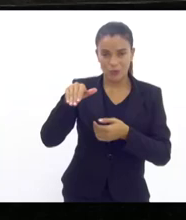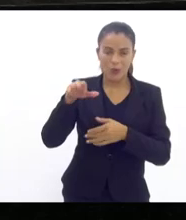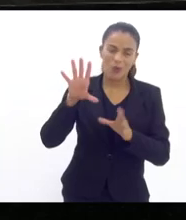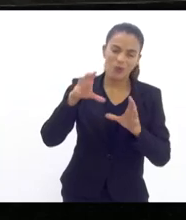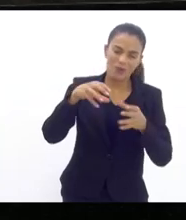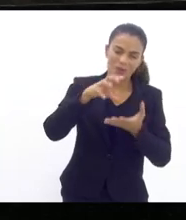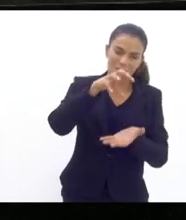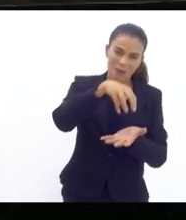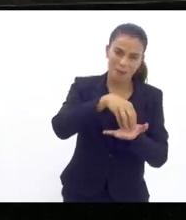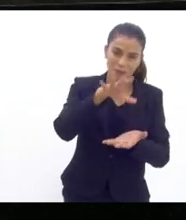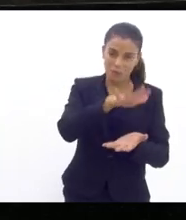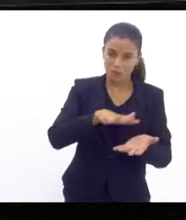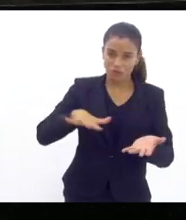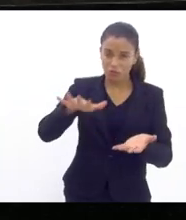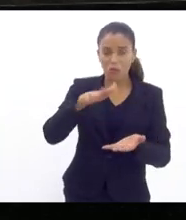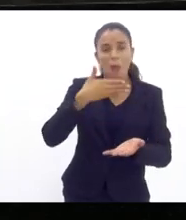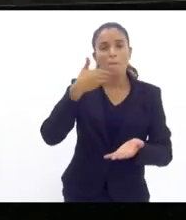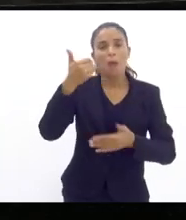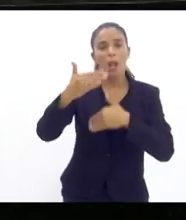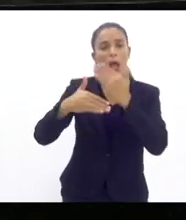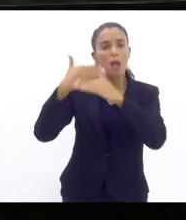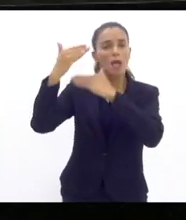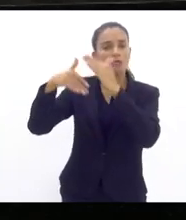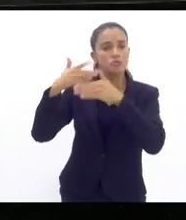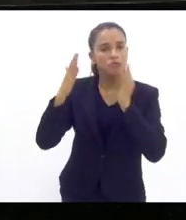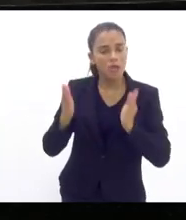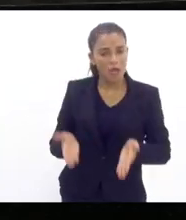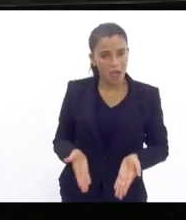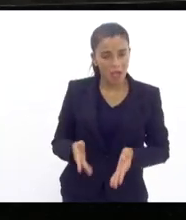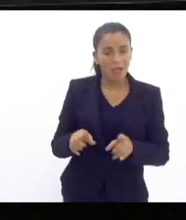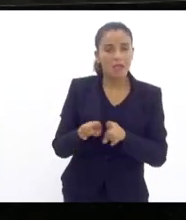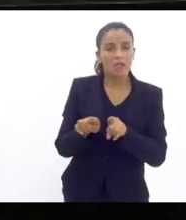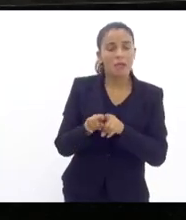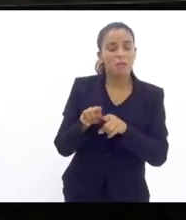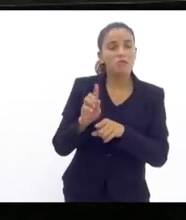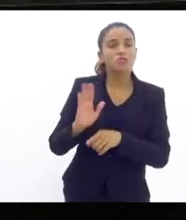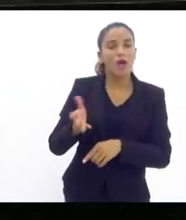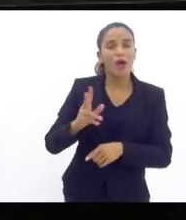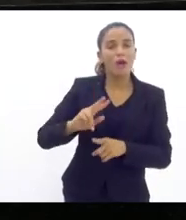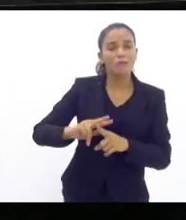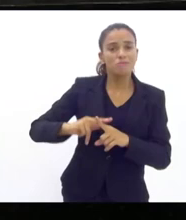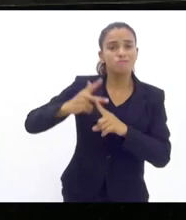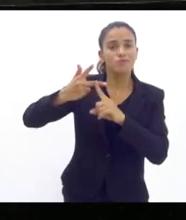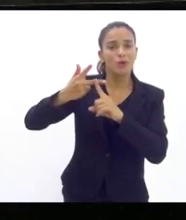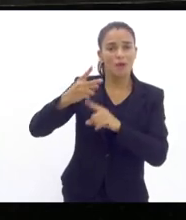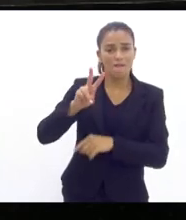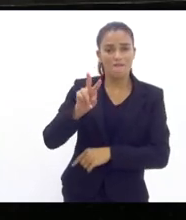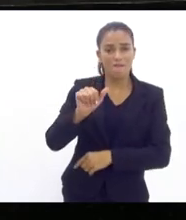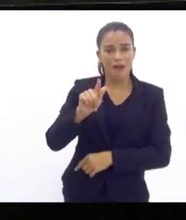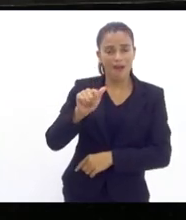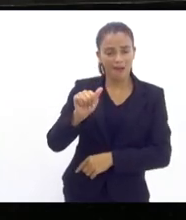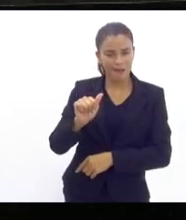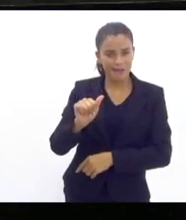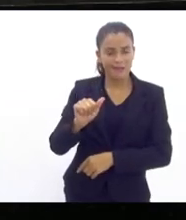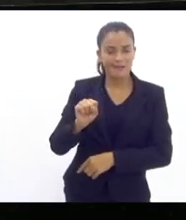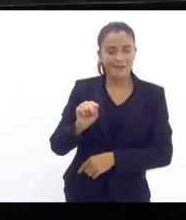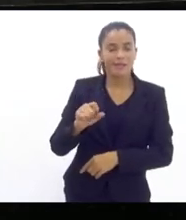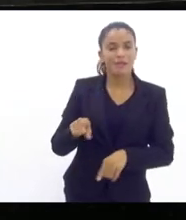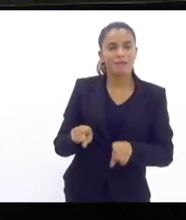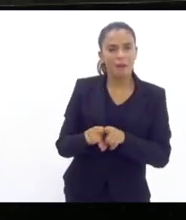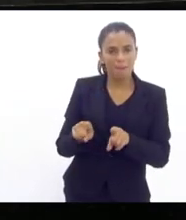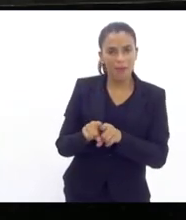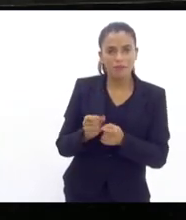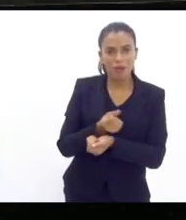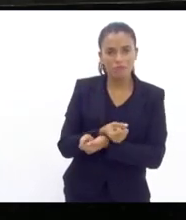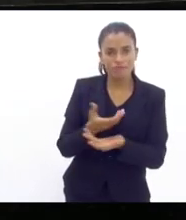departamento geral tinha melhorado muito e que tinha inclusive aumentado o número de vagas e o número de vagas que já